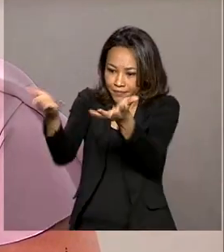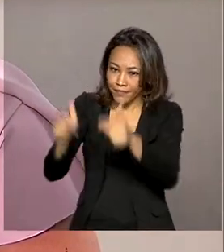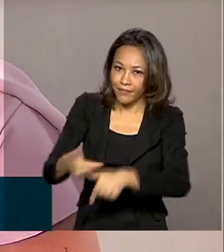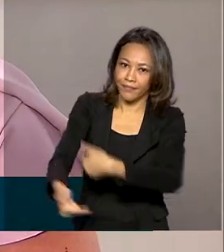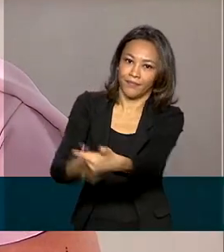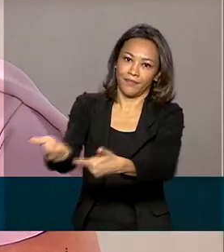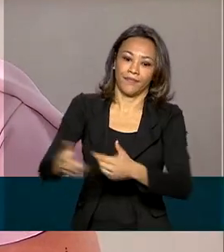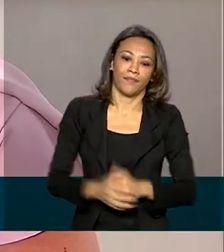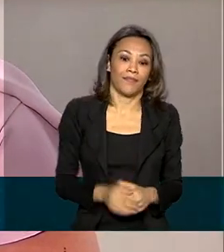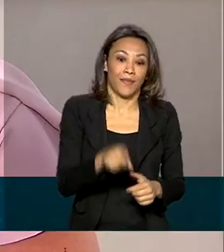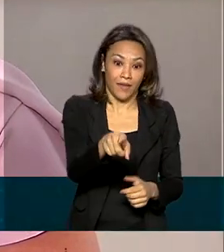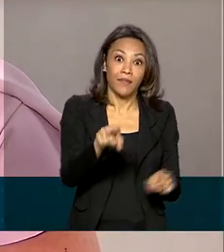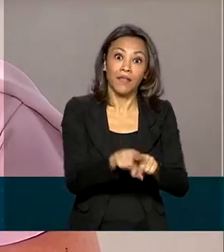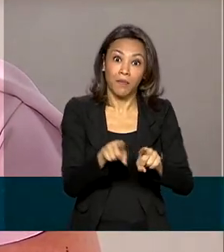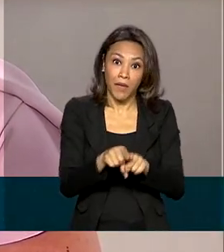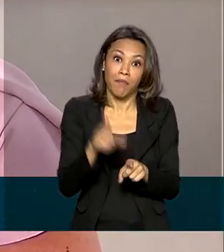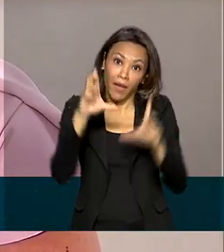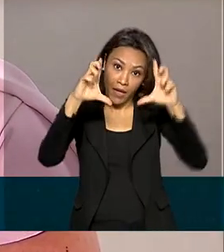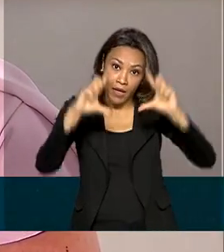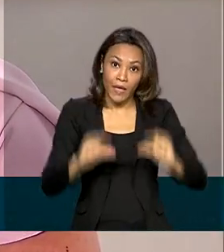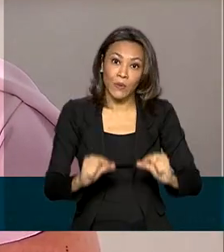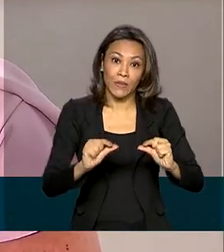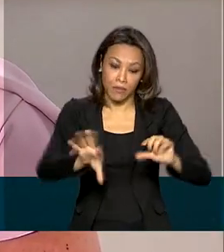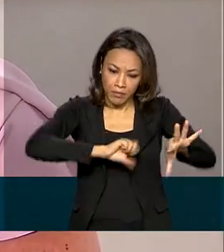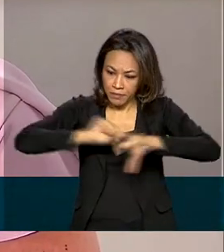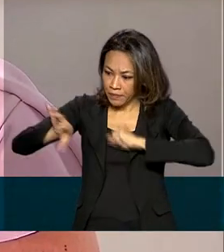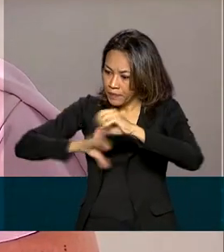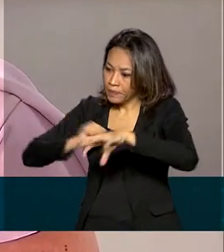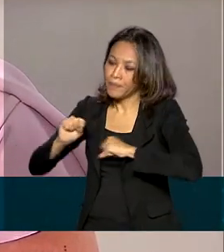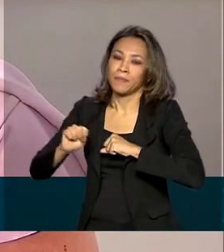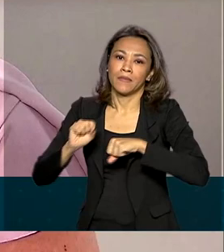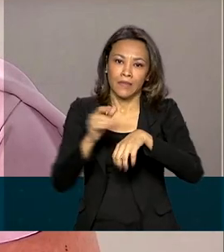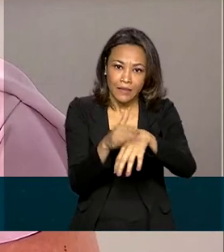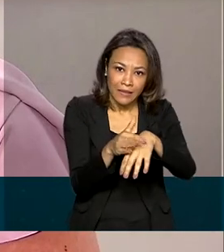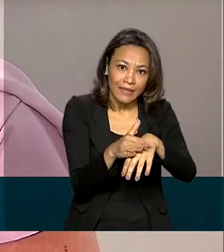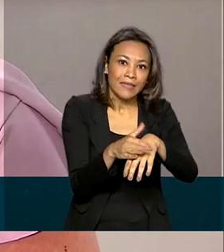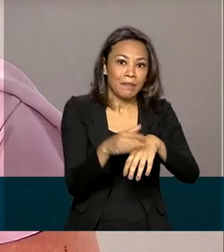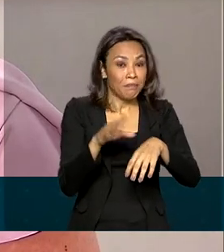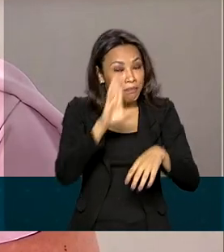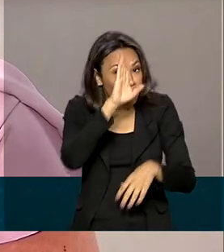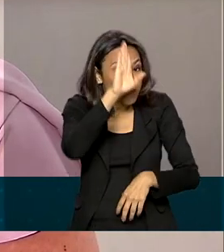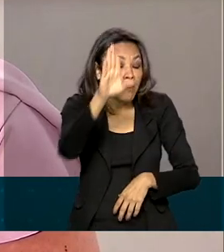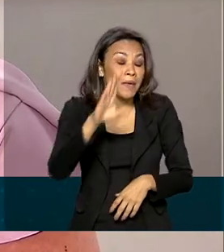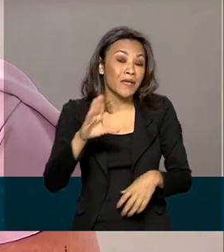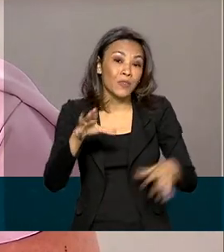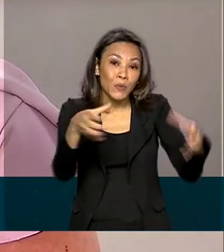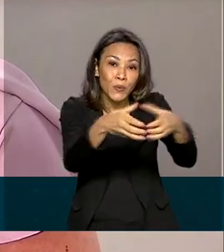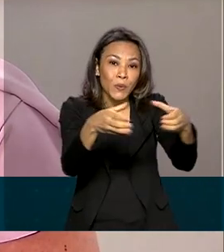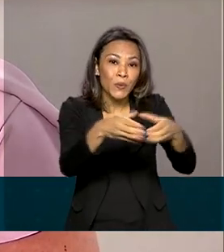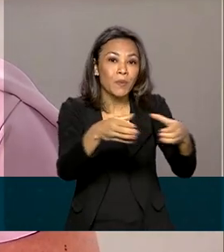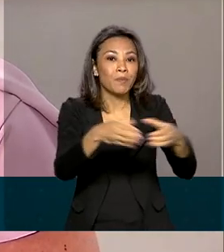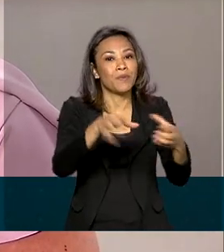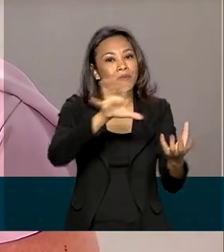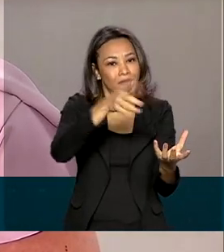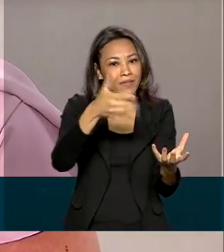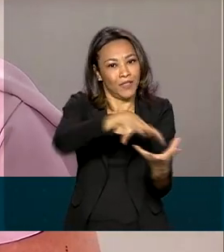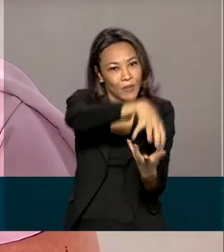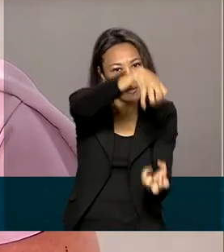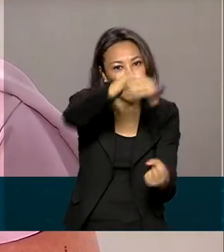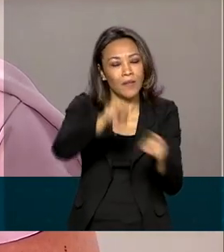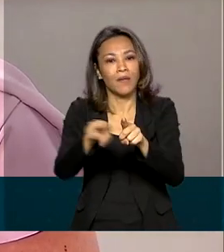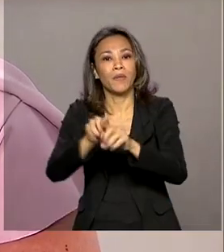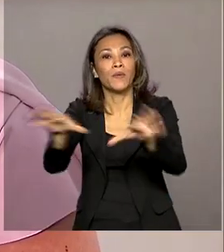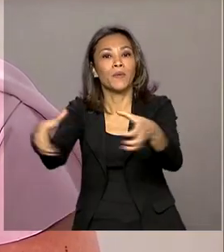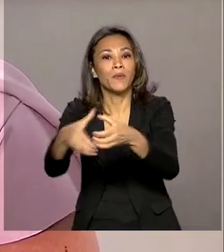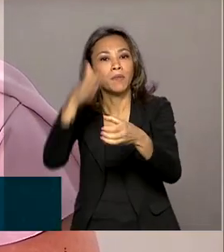diminuir o risco de contaminação, né? Principalmente o público de risco, como idosos e deficientes, tem essa